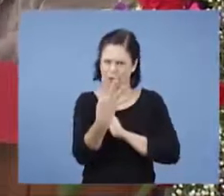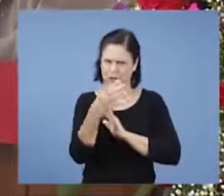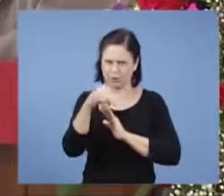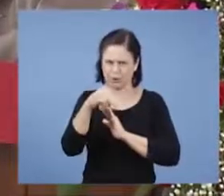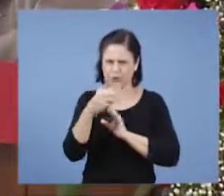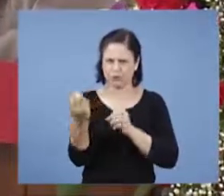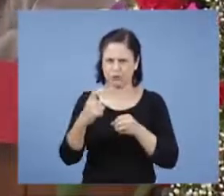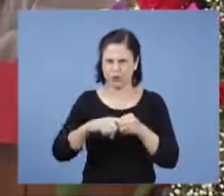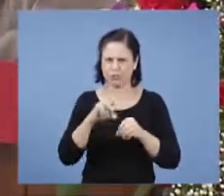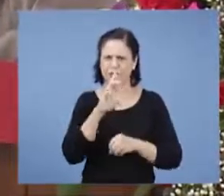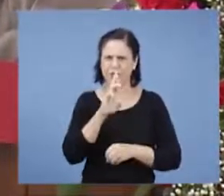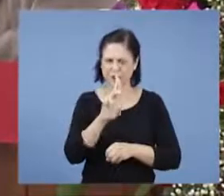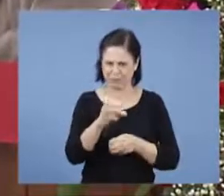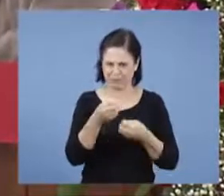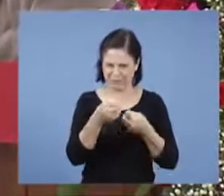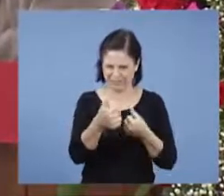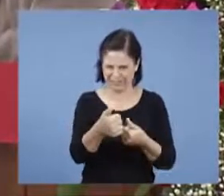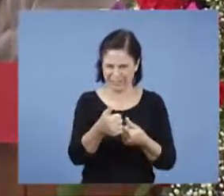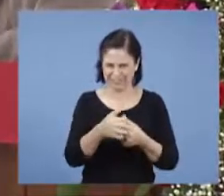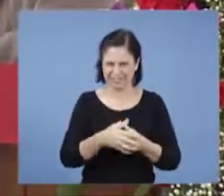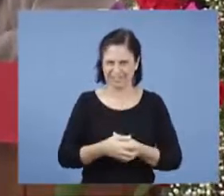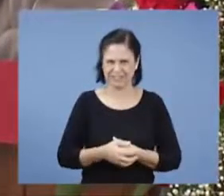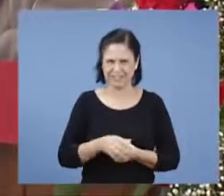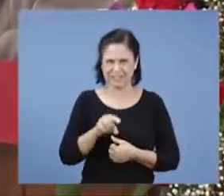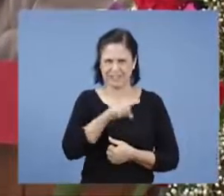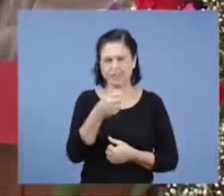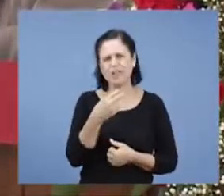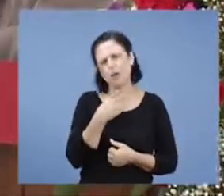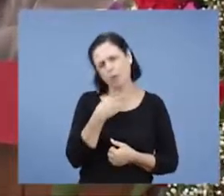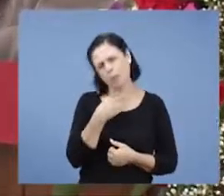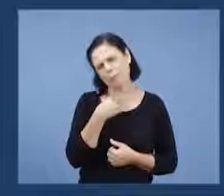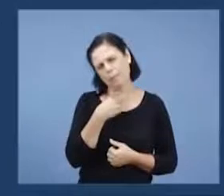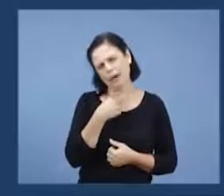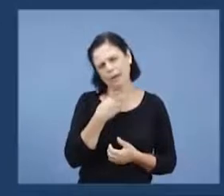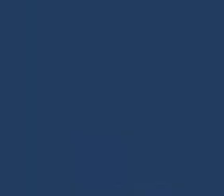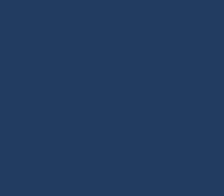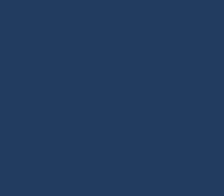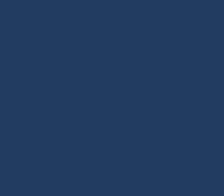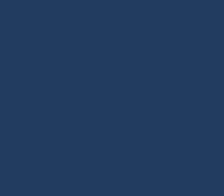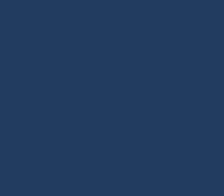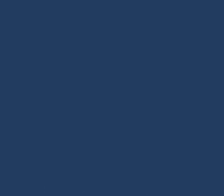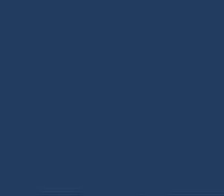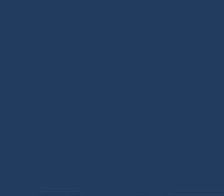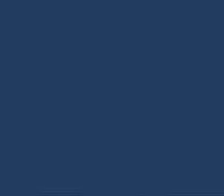está bom, não é? Retornamos com a resposta aos Os irmãos são muito ocupados para não perder tempo.